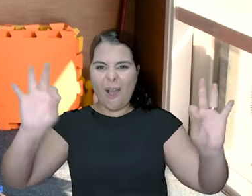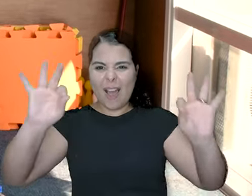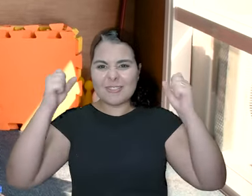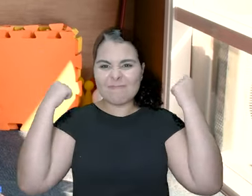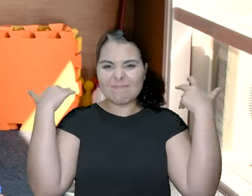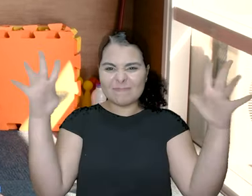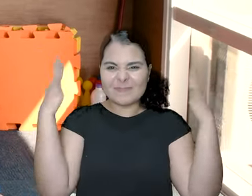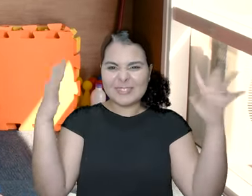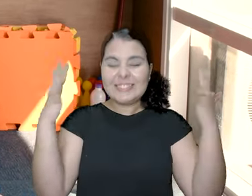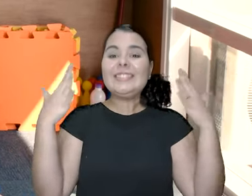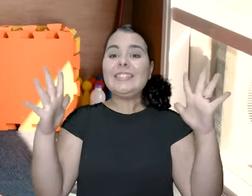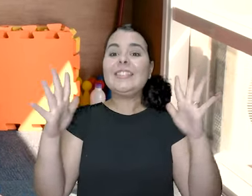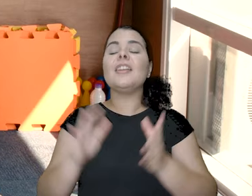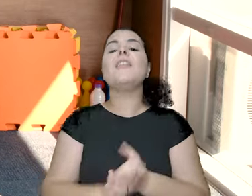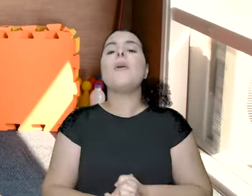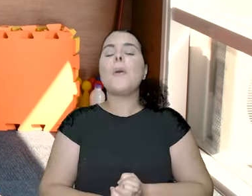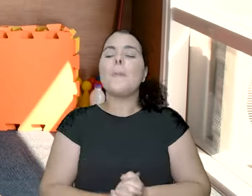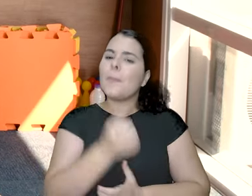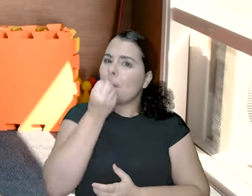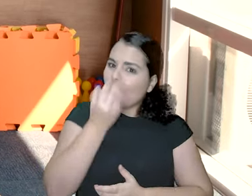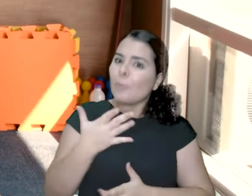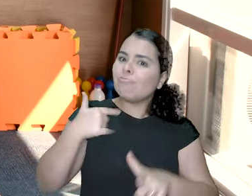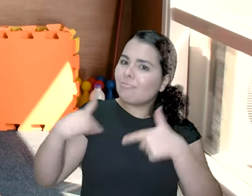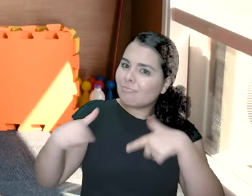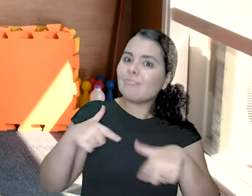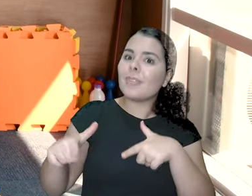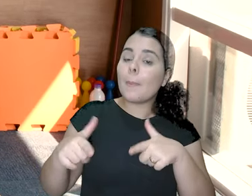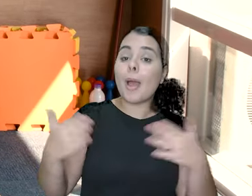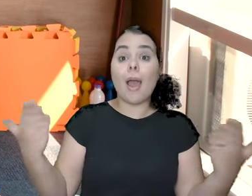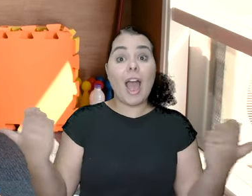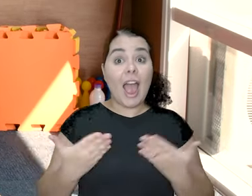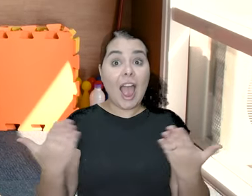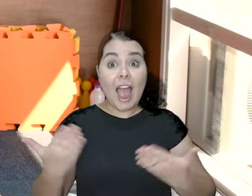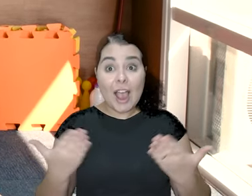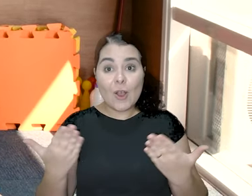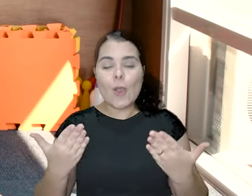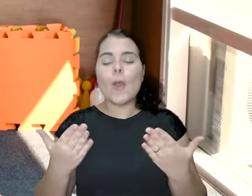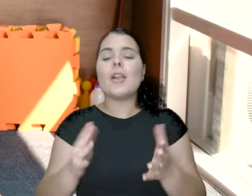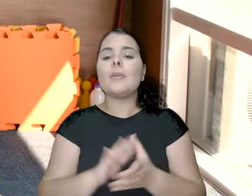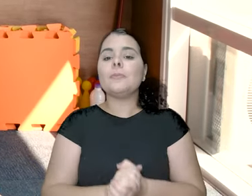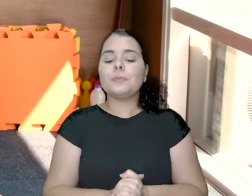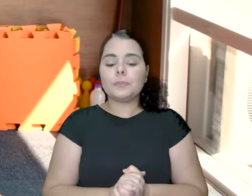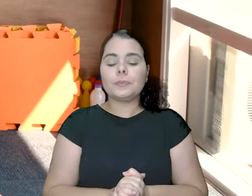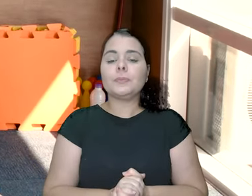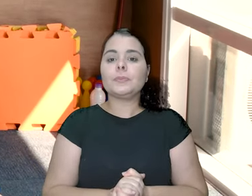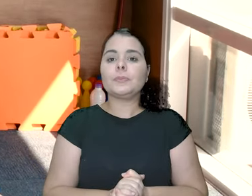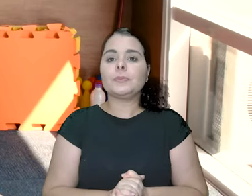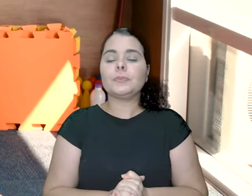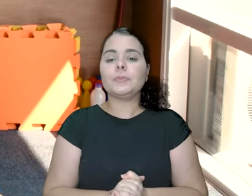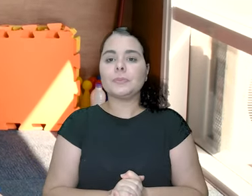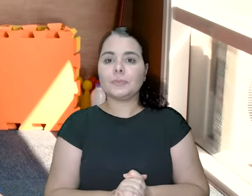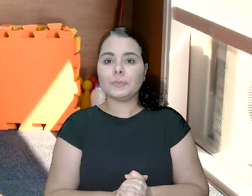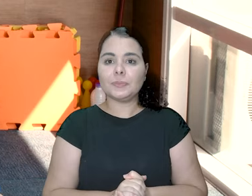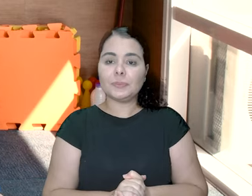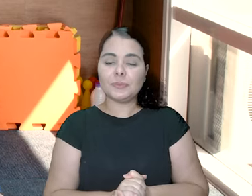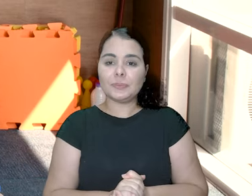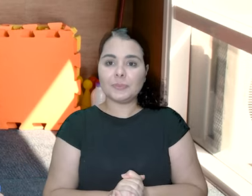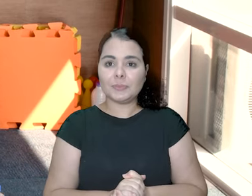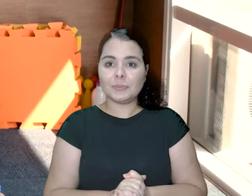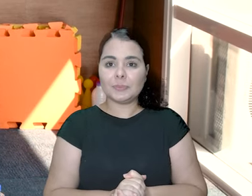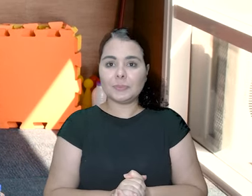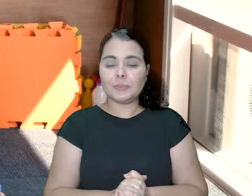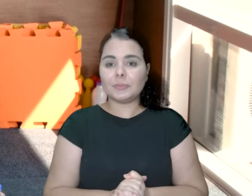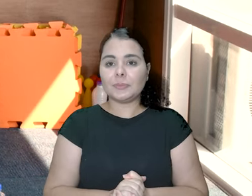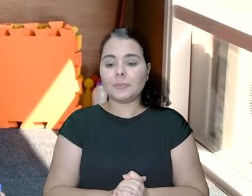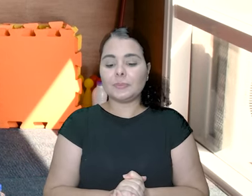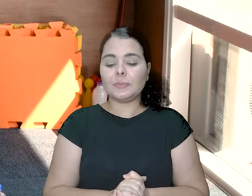Mantém. Boa! Bom trabalho, pessoal. Vamos para o segundo bloquinho. O segundo bloquinho está